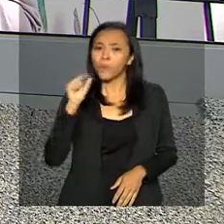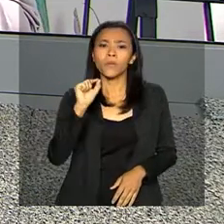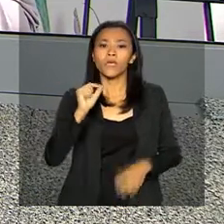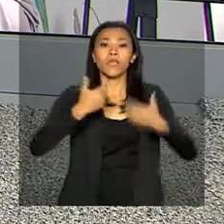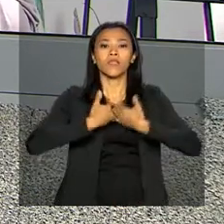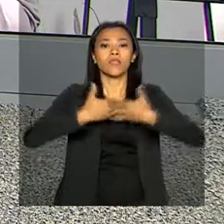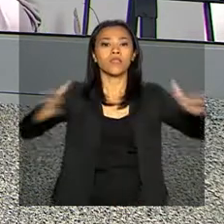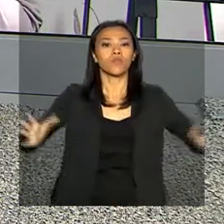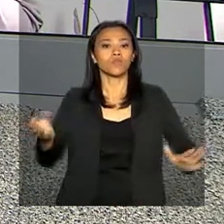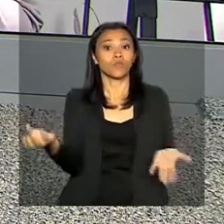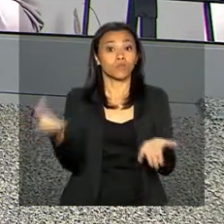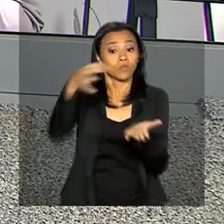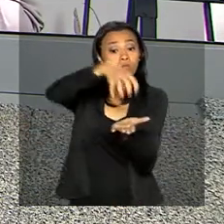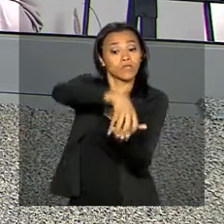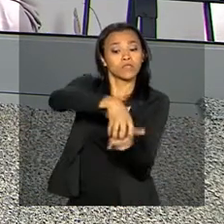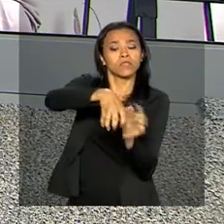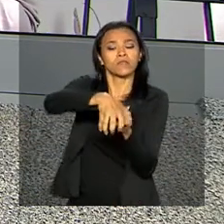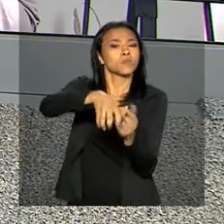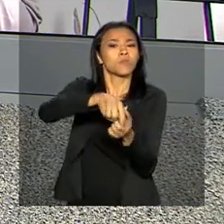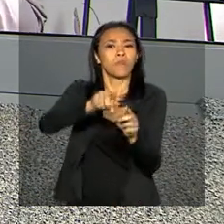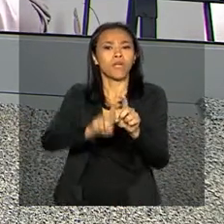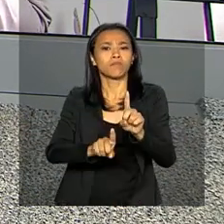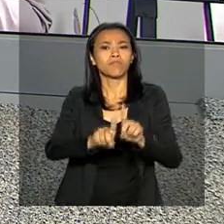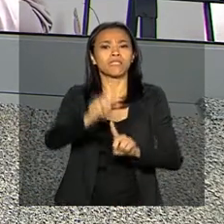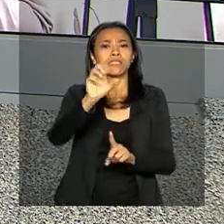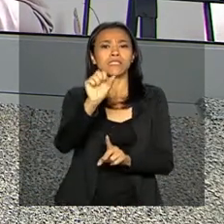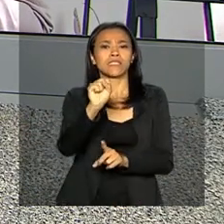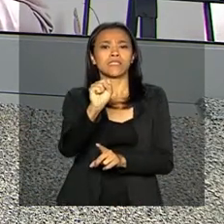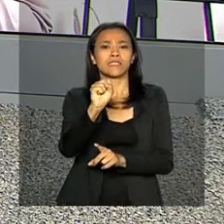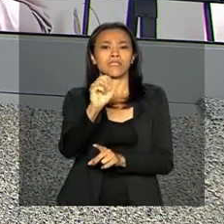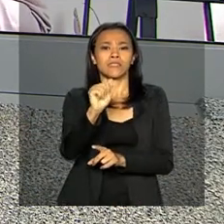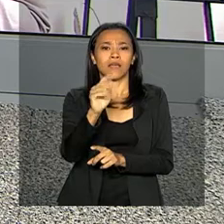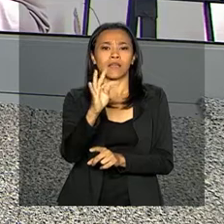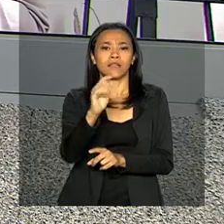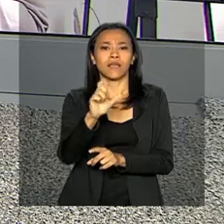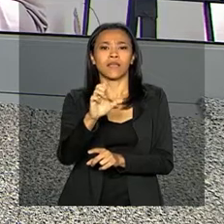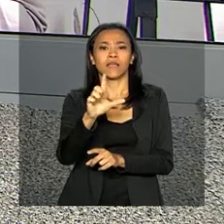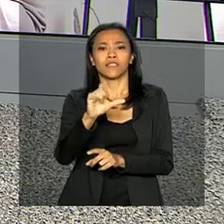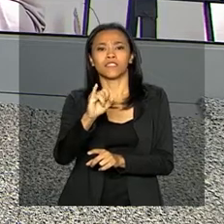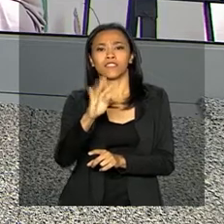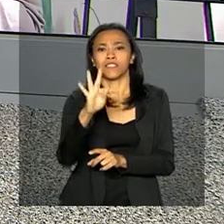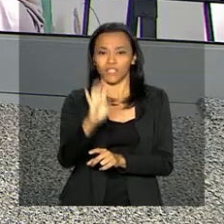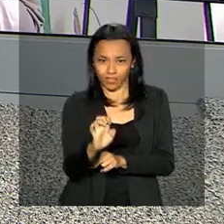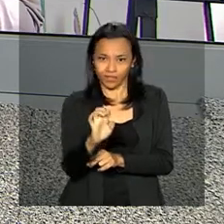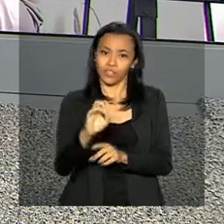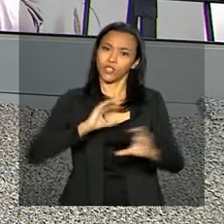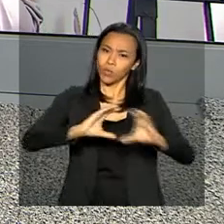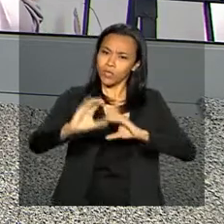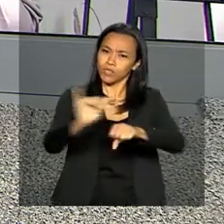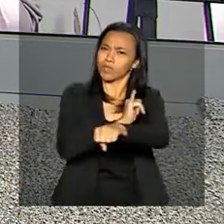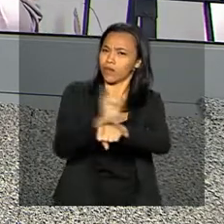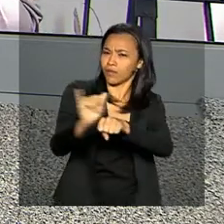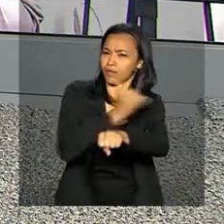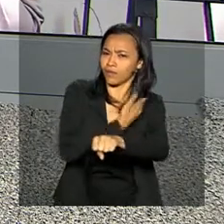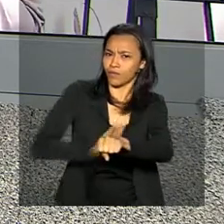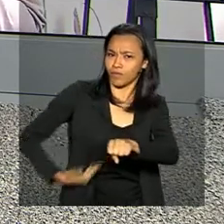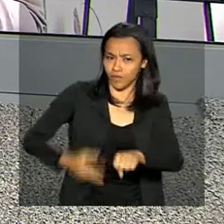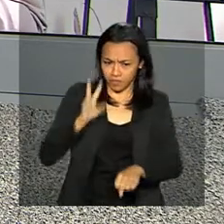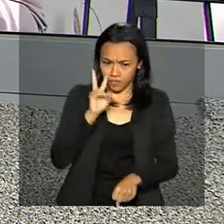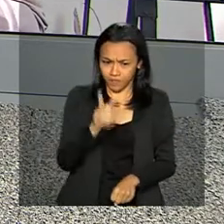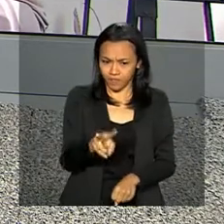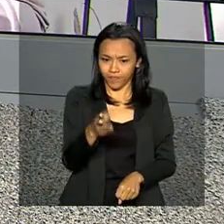Operações Espaciais Secundário do Satélite Geoestacionário de Defesa e Comunicações Estratégicas. Oi, Gabriela. Boa tarde pra você.